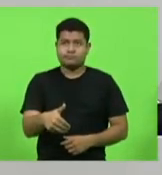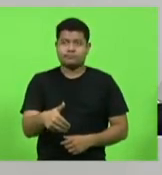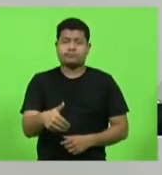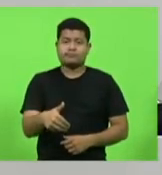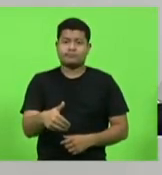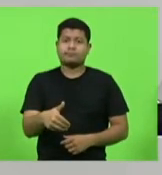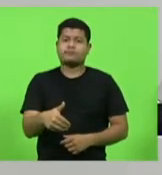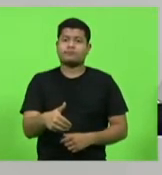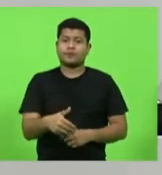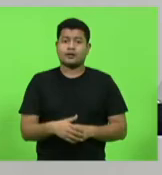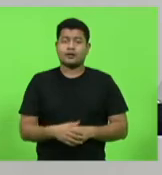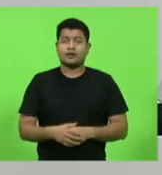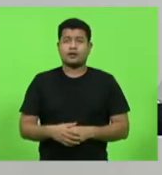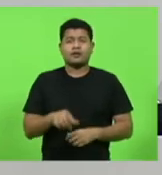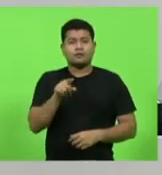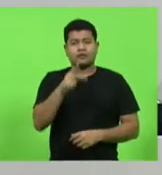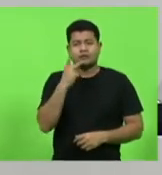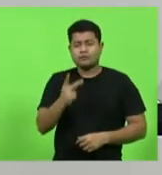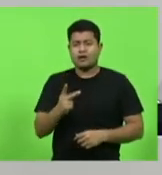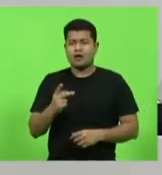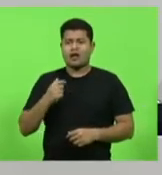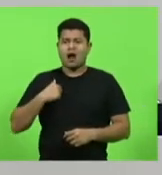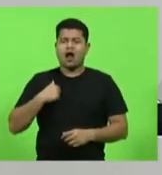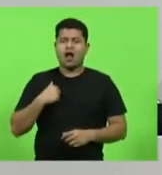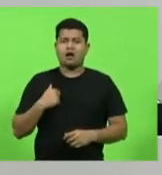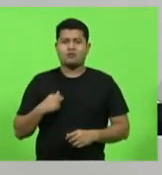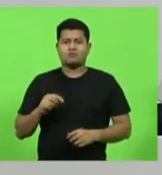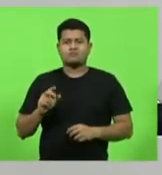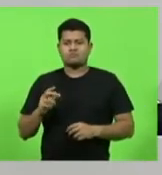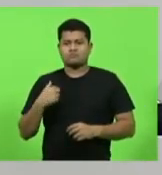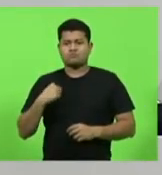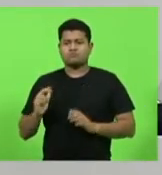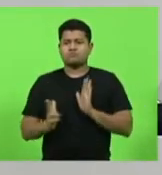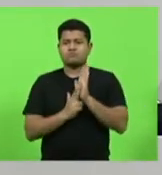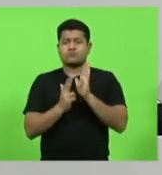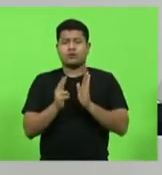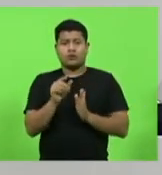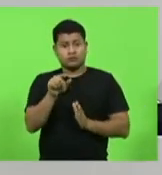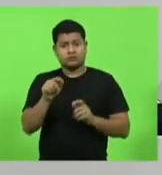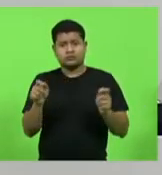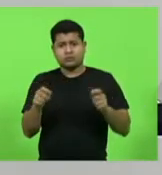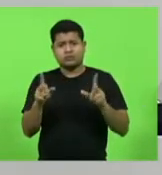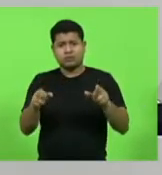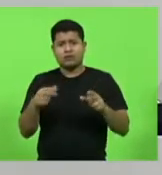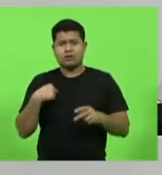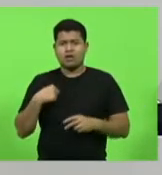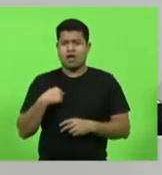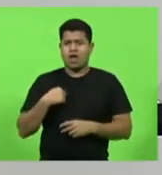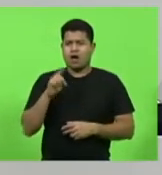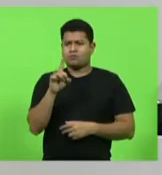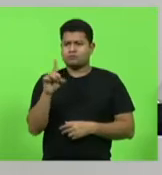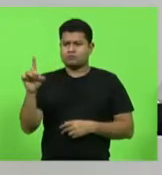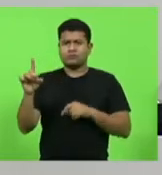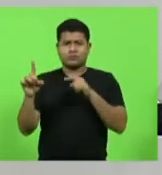Quando você se intitula a alguma coisa, você está assumindo uma posição. Quando você fala, olha, eu sou de direita, você tem que assumir uma posição mesmo